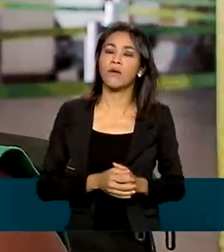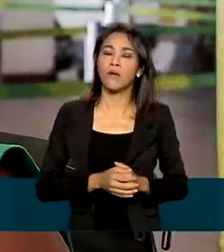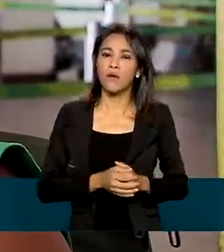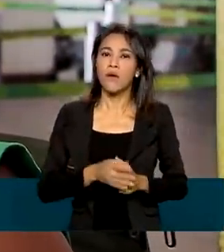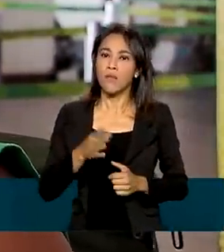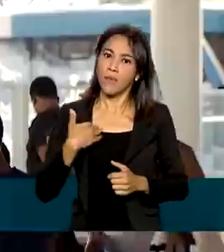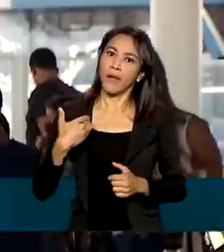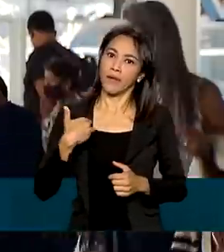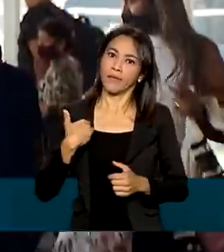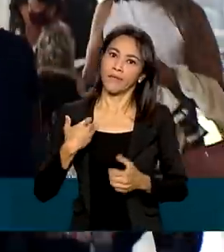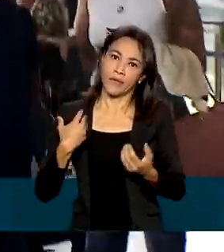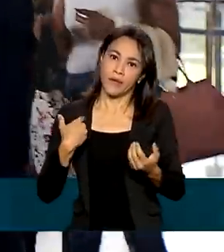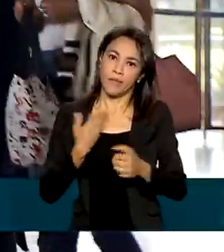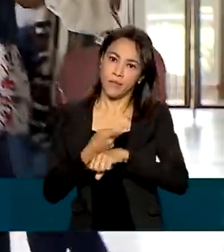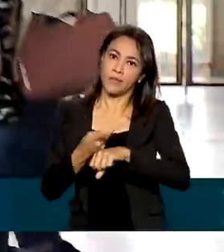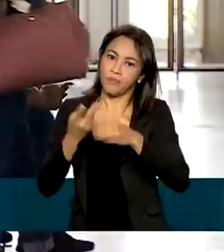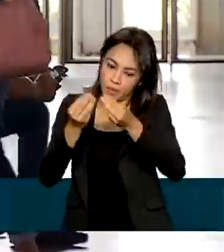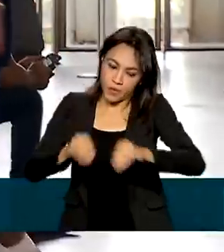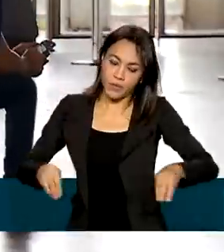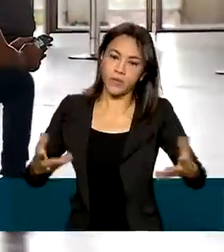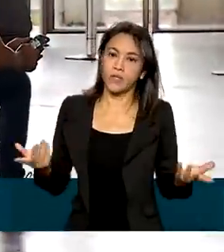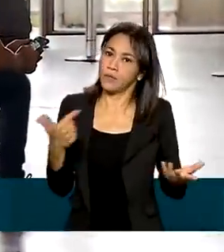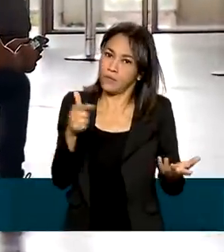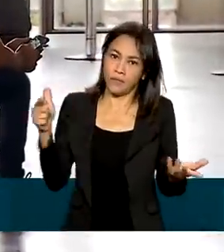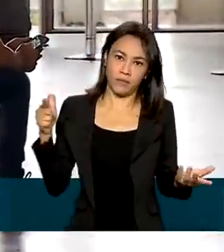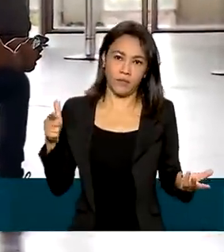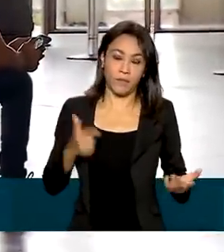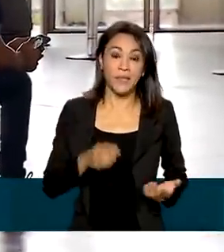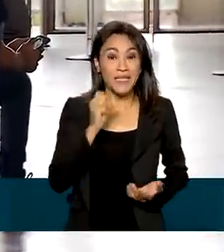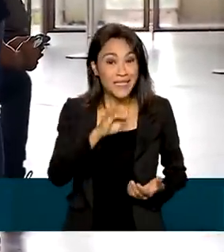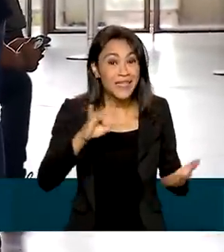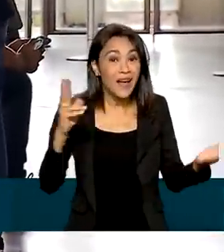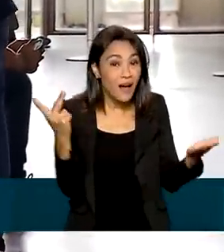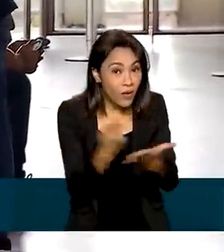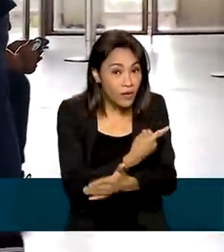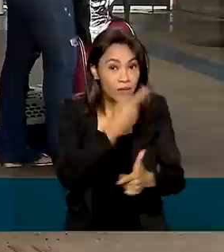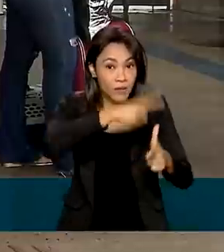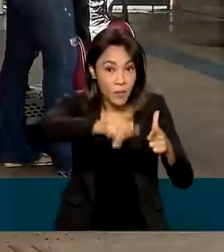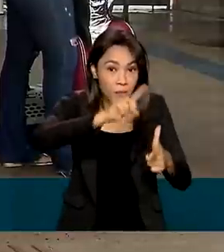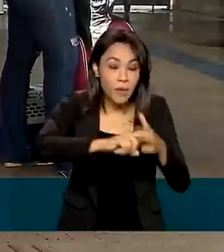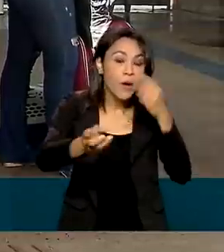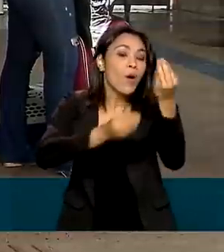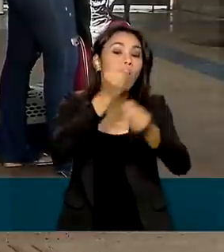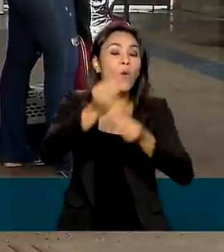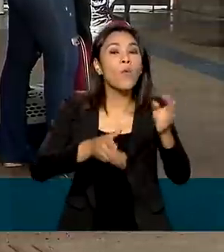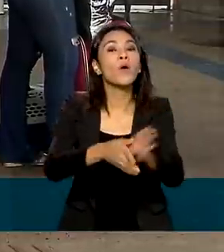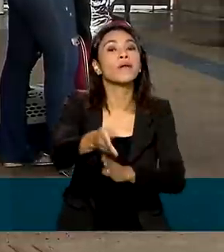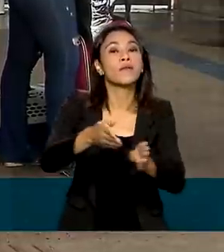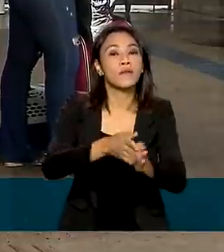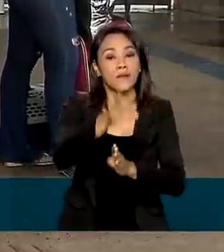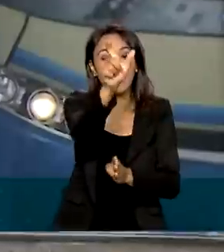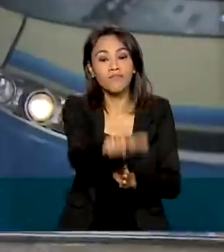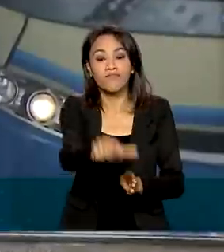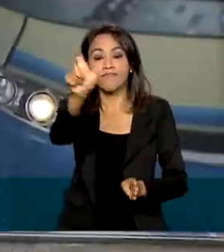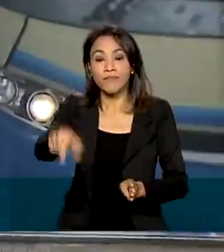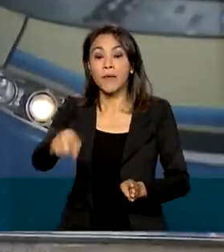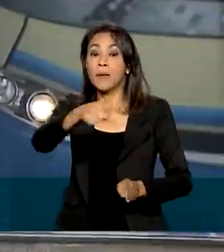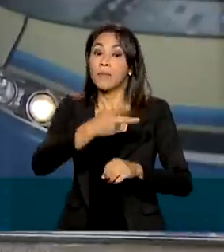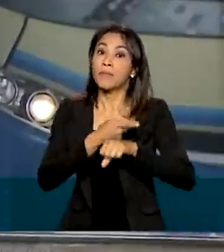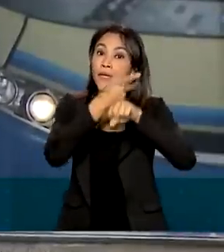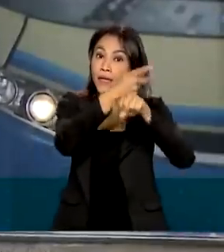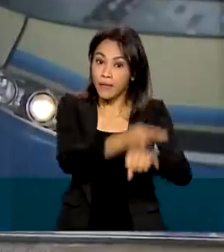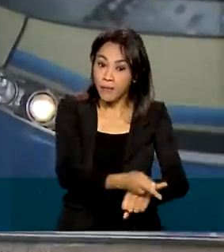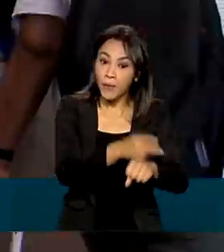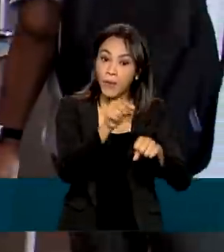atrás do prejuízo. Caso ocorra algum problema, o passageiro é orientado, primeiramente, a procurar os canais de